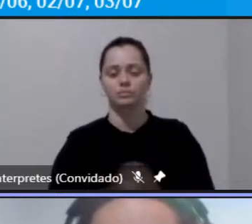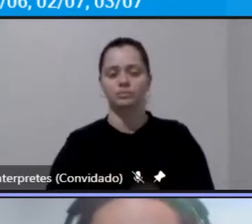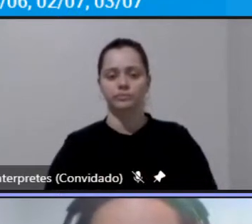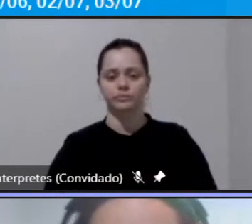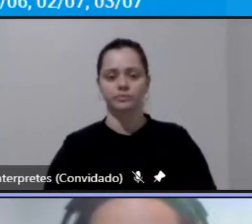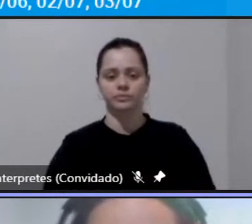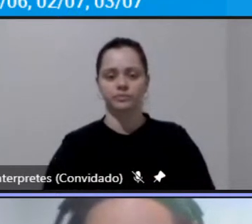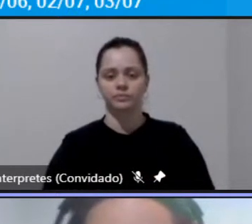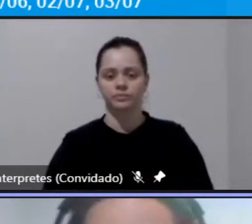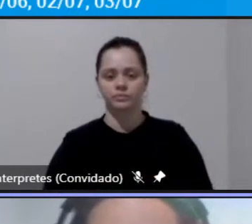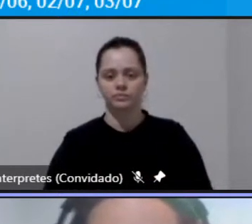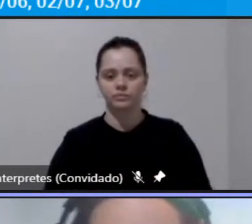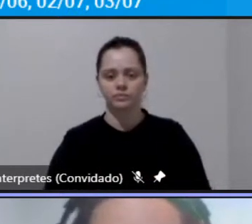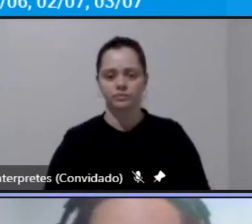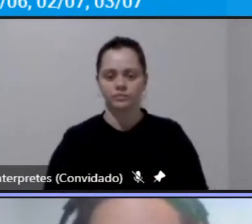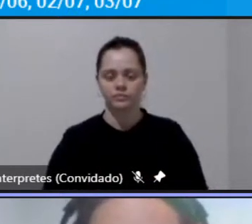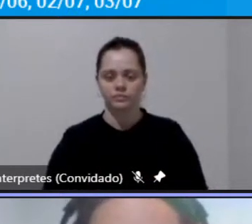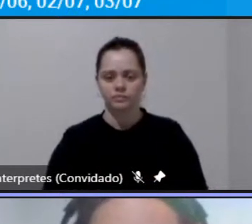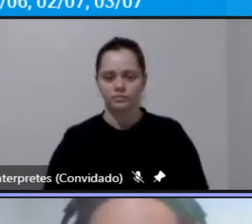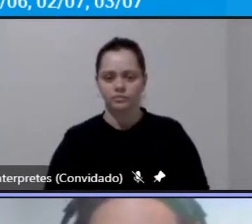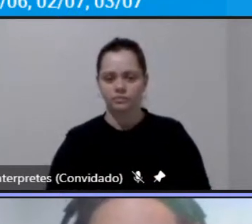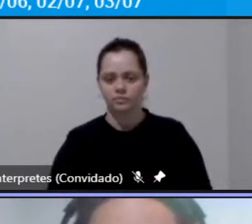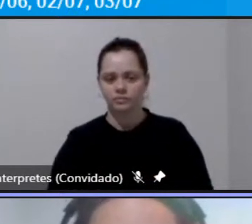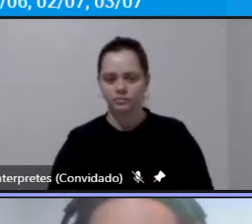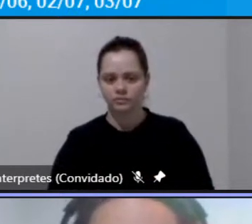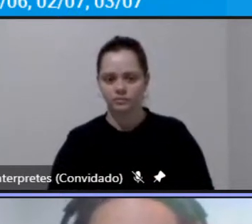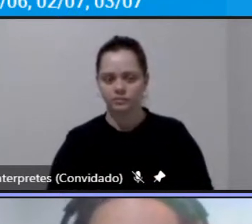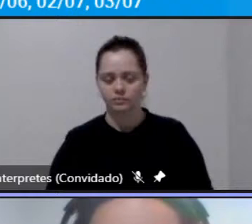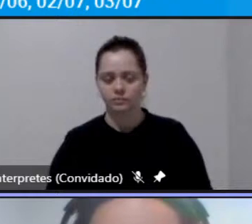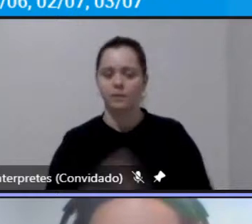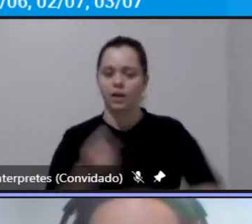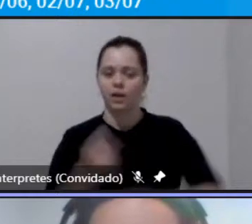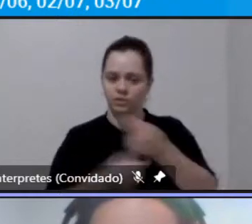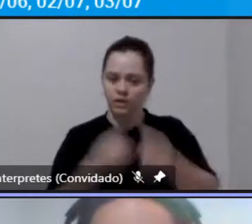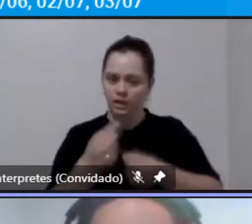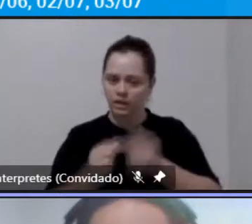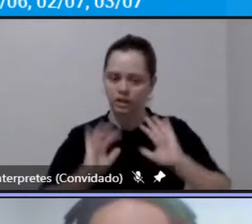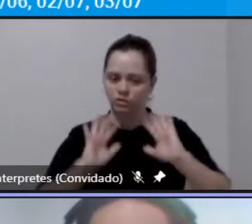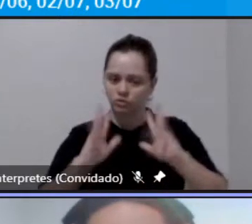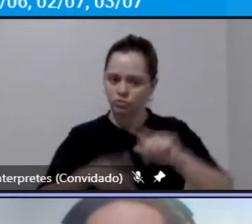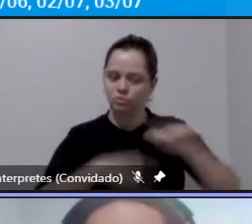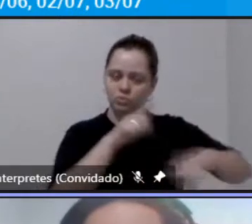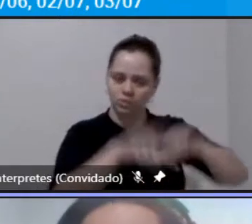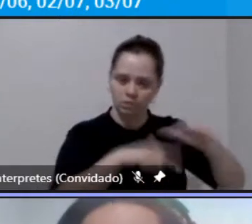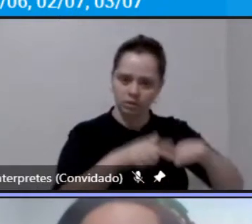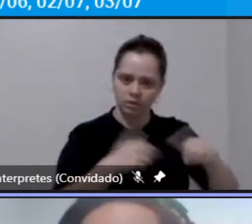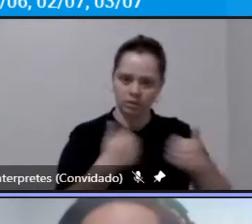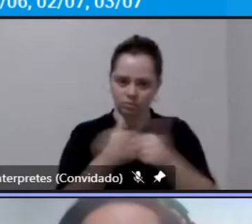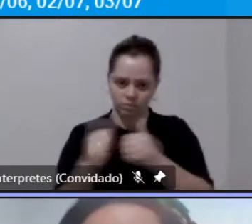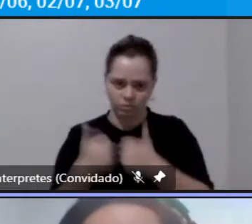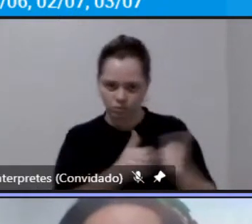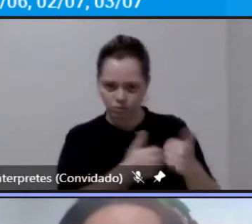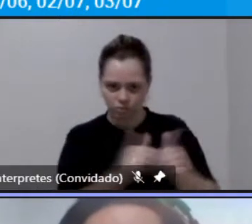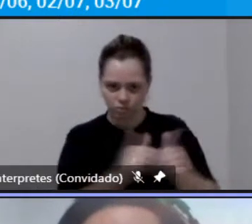dadas aos funcionários do transporte e